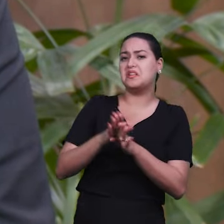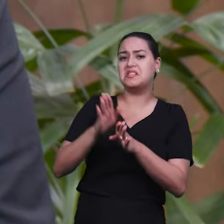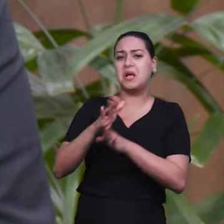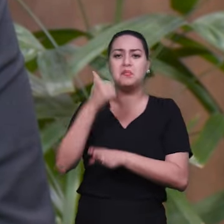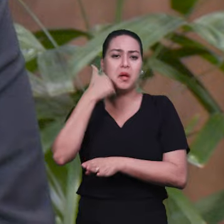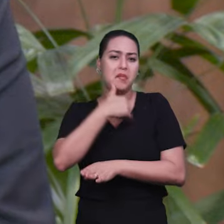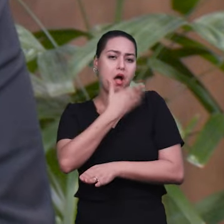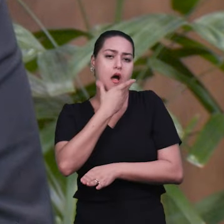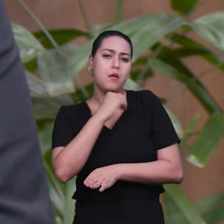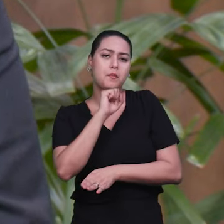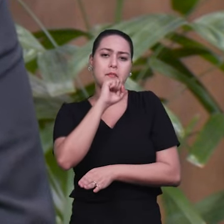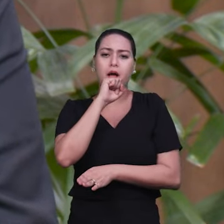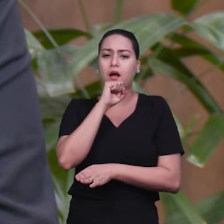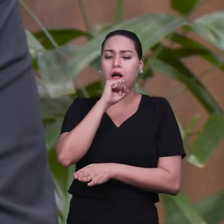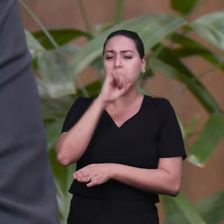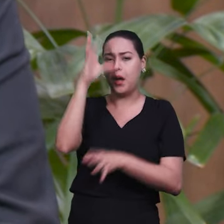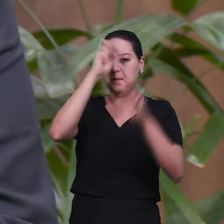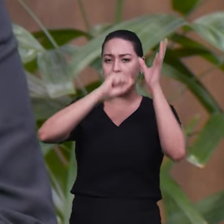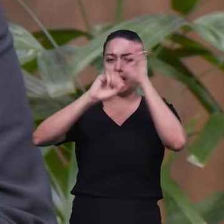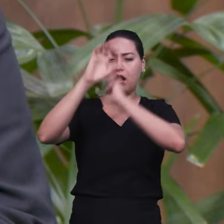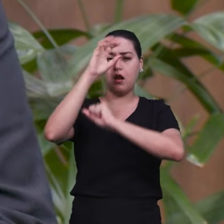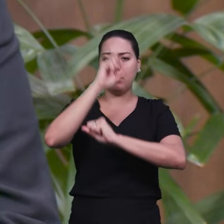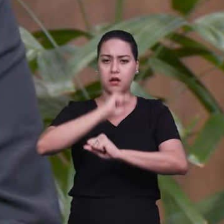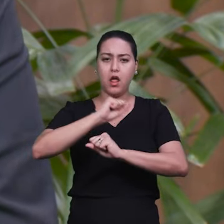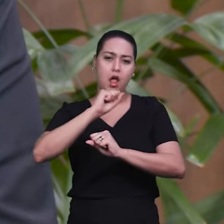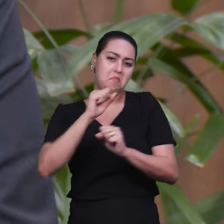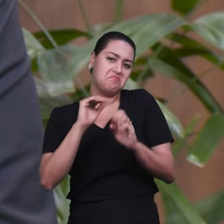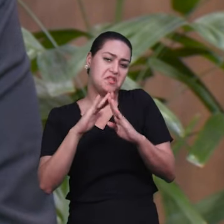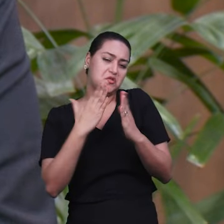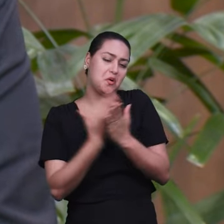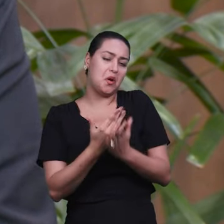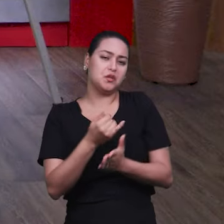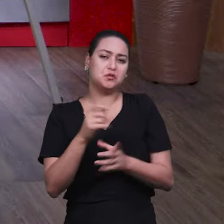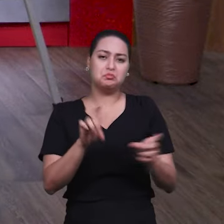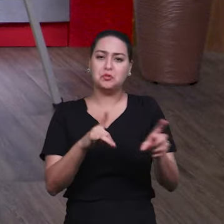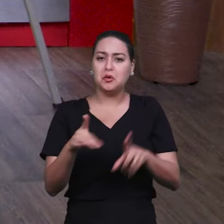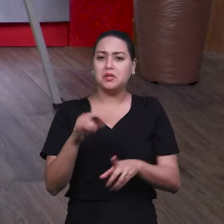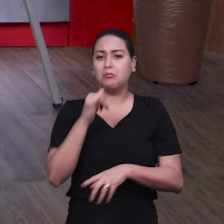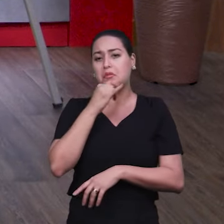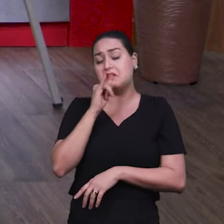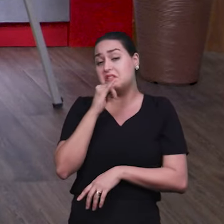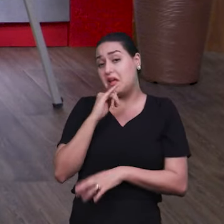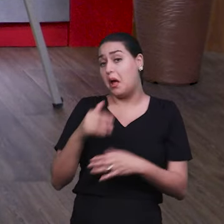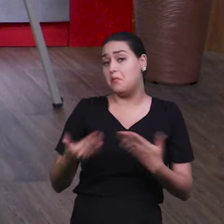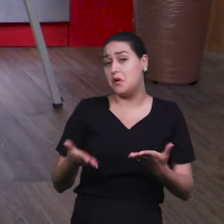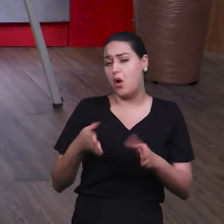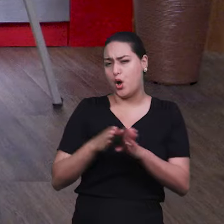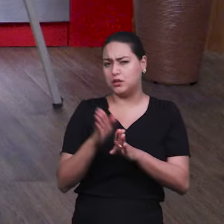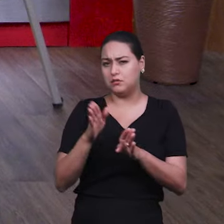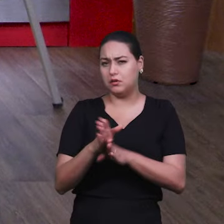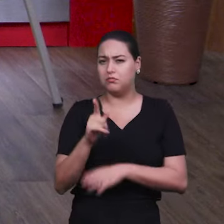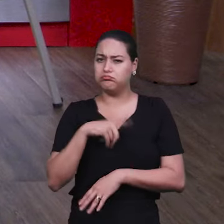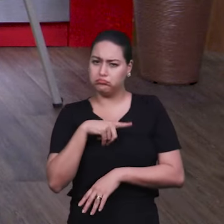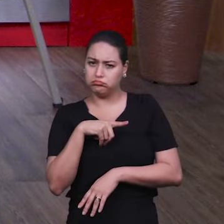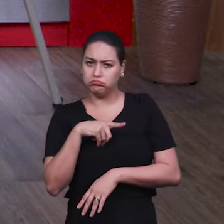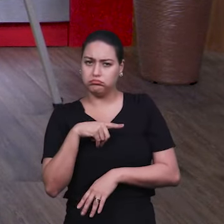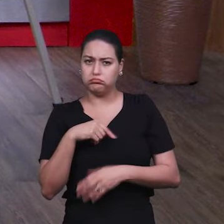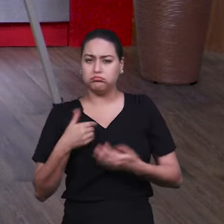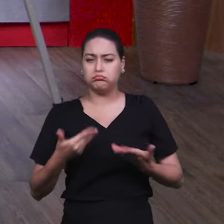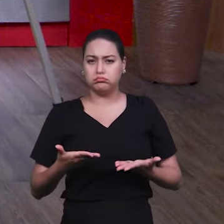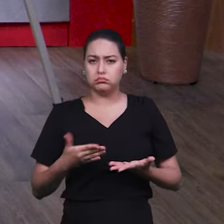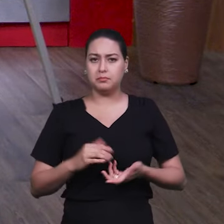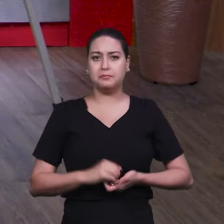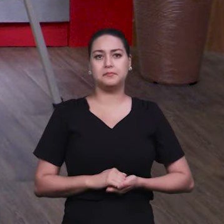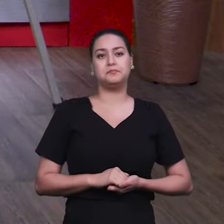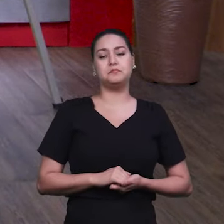Para começar a aprender alguma coisa, uma escola de música, por exemplo. Existe, assim, essa orientação? É, conforme a Jane